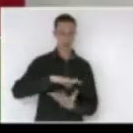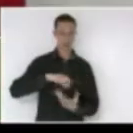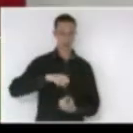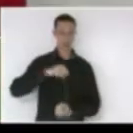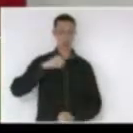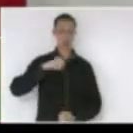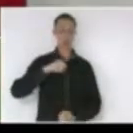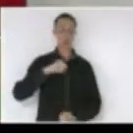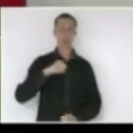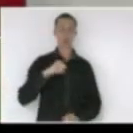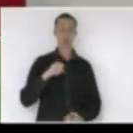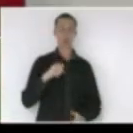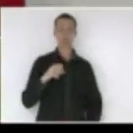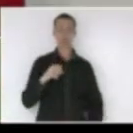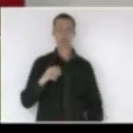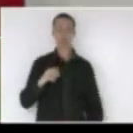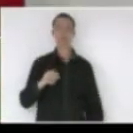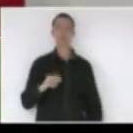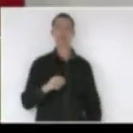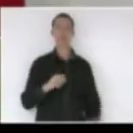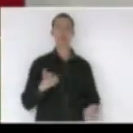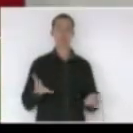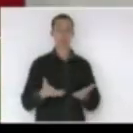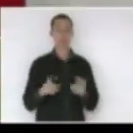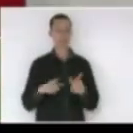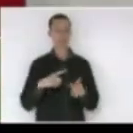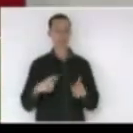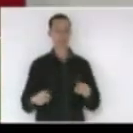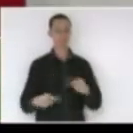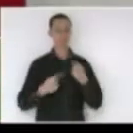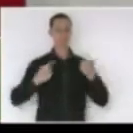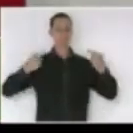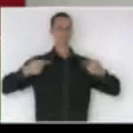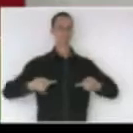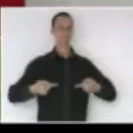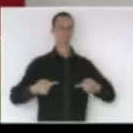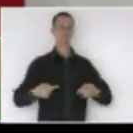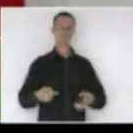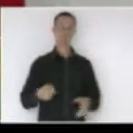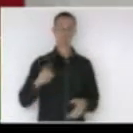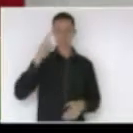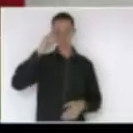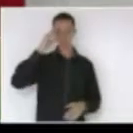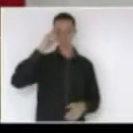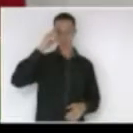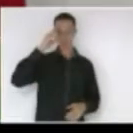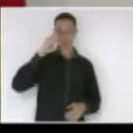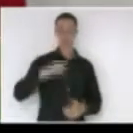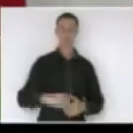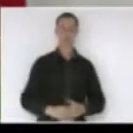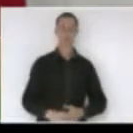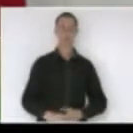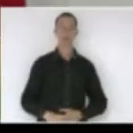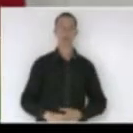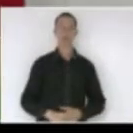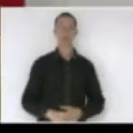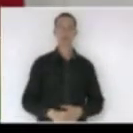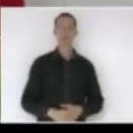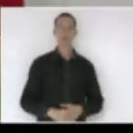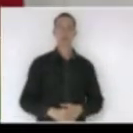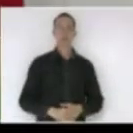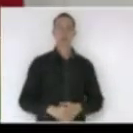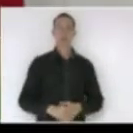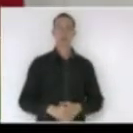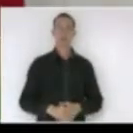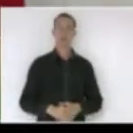eles se defrontam no dia a dia da sua caminhada mas além de